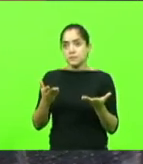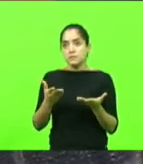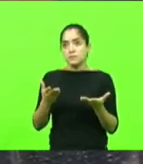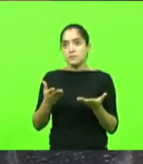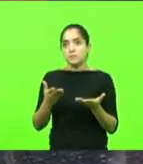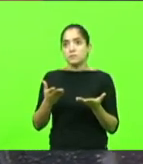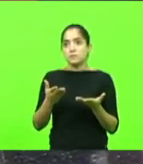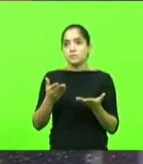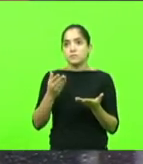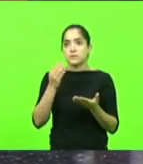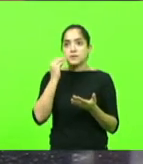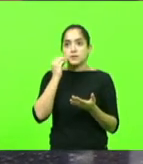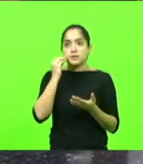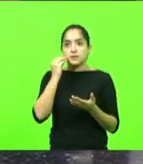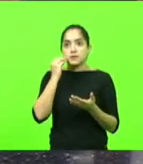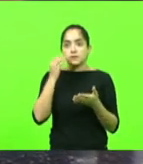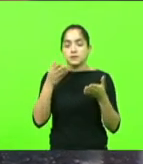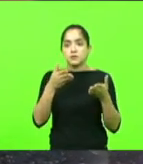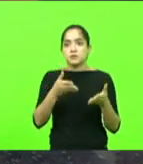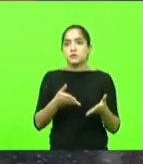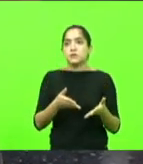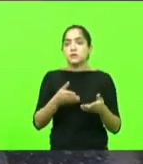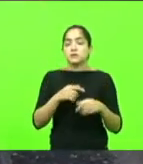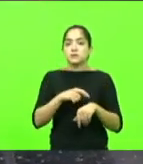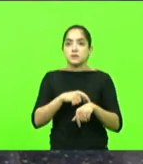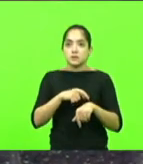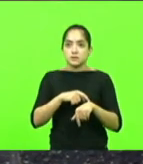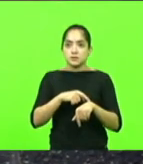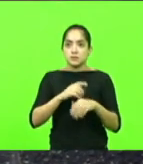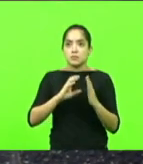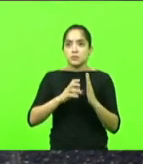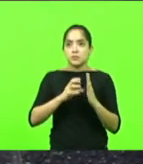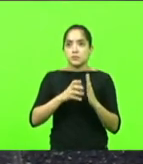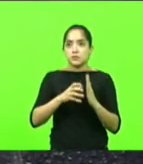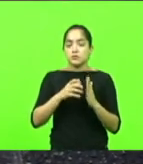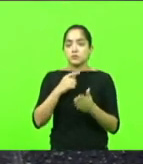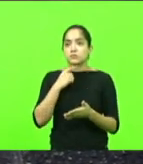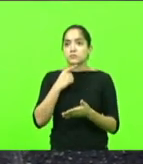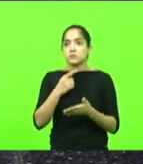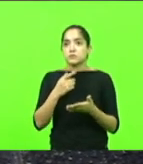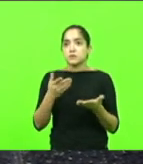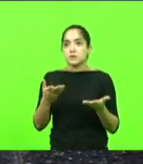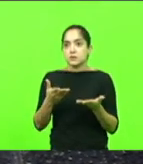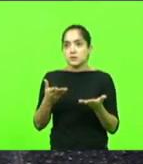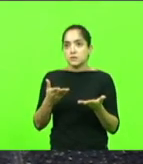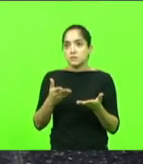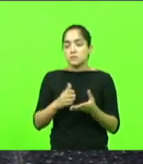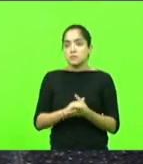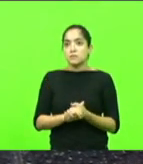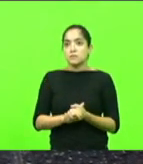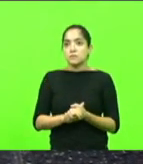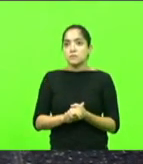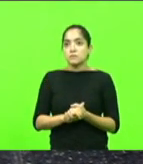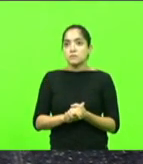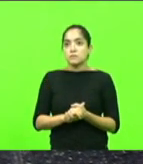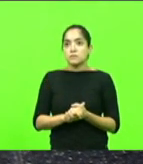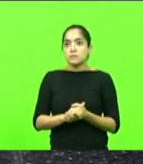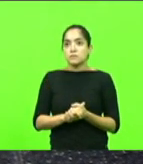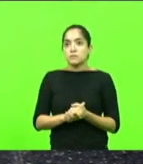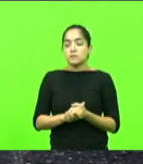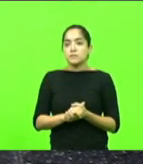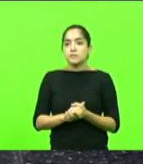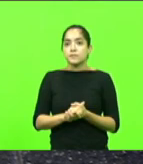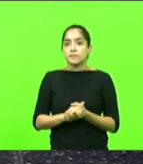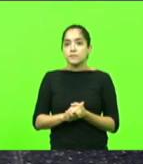chegar aqui a tempo de usar espaço do partido, estava na agência reguladora